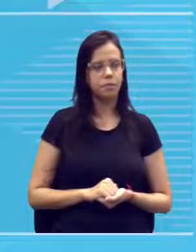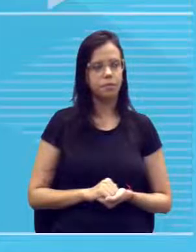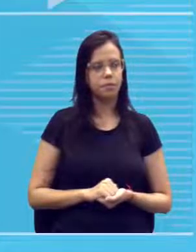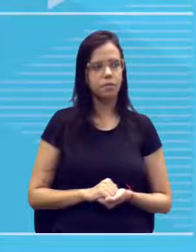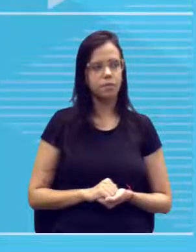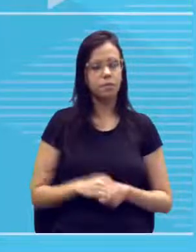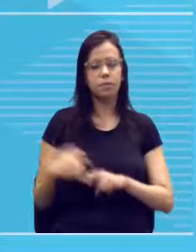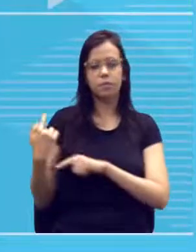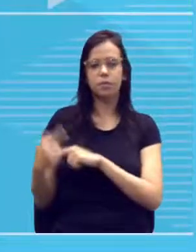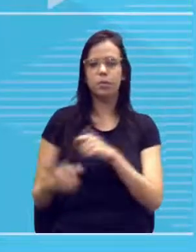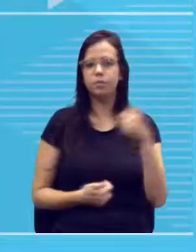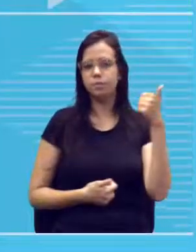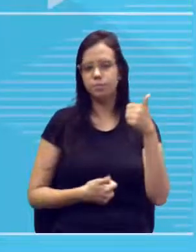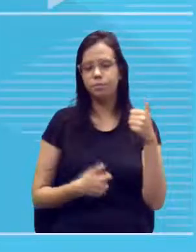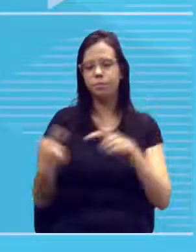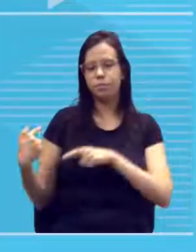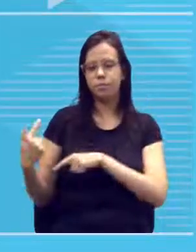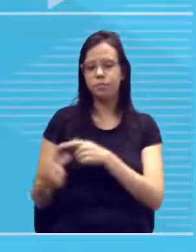geração 2,